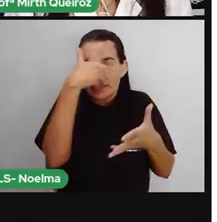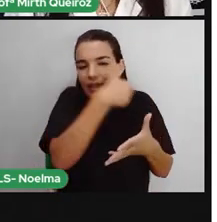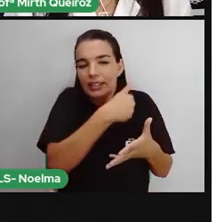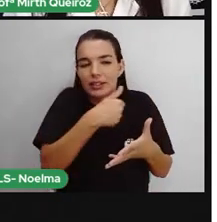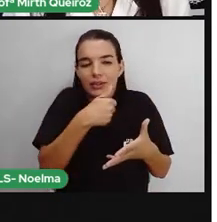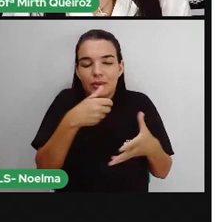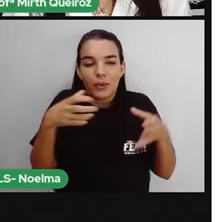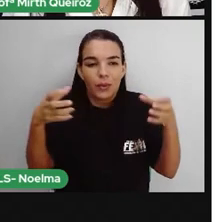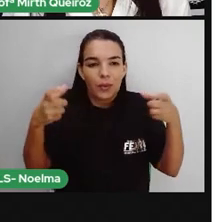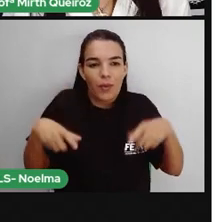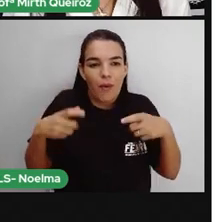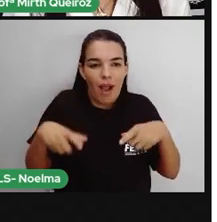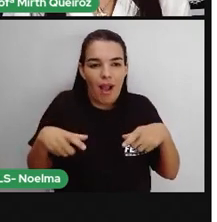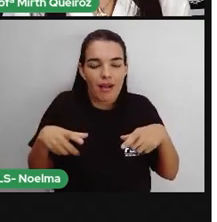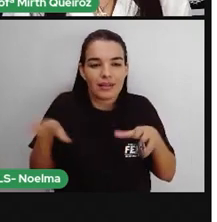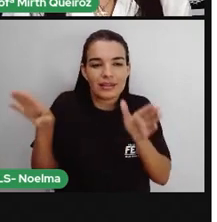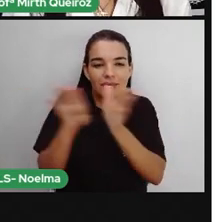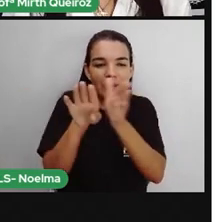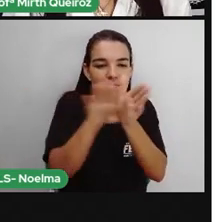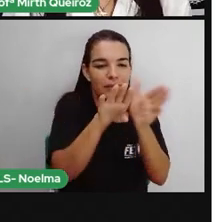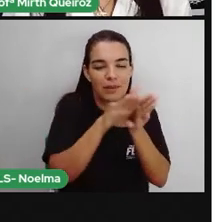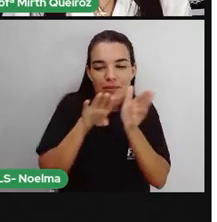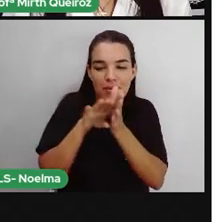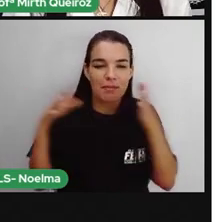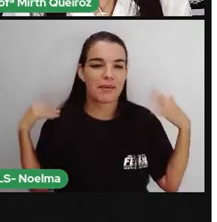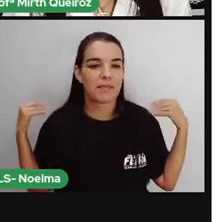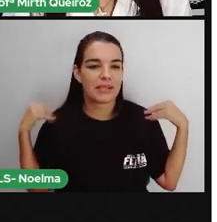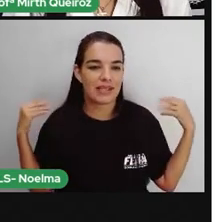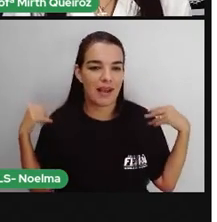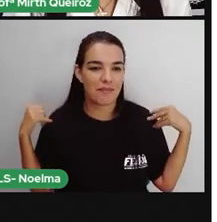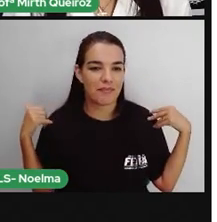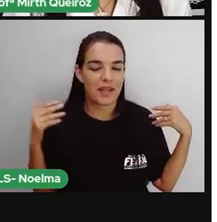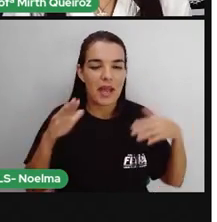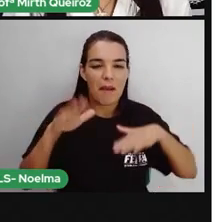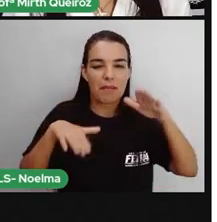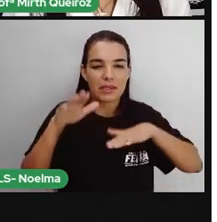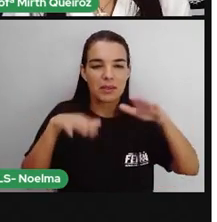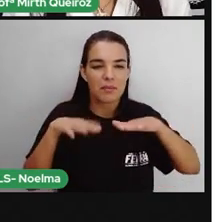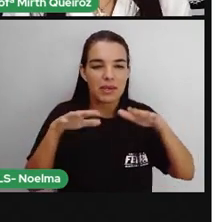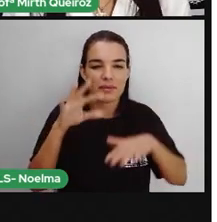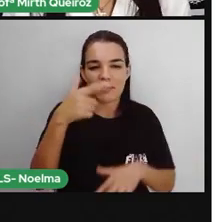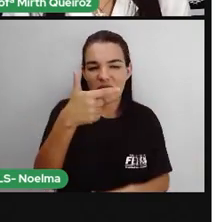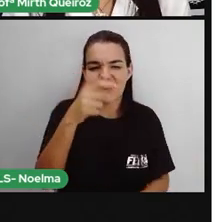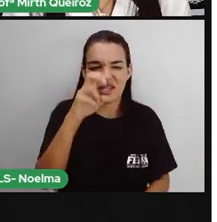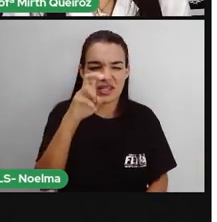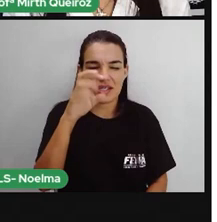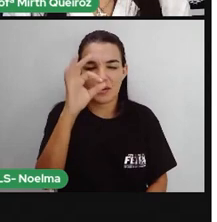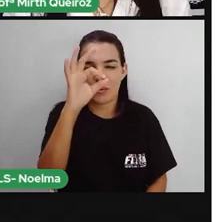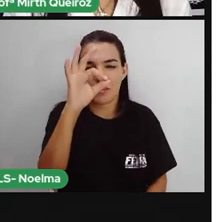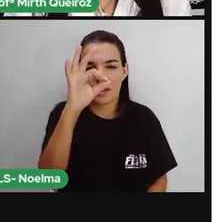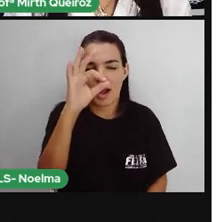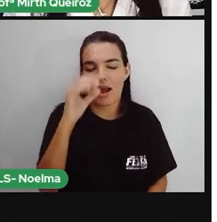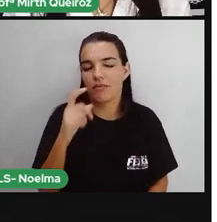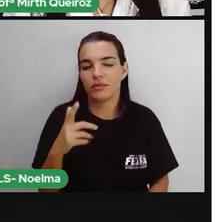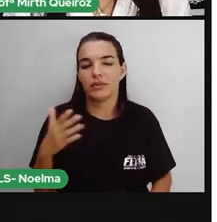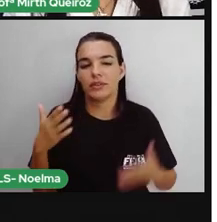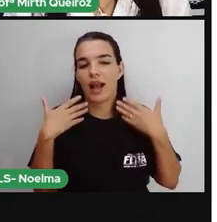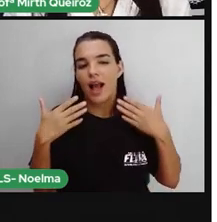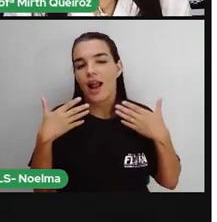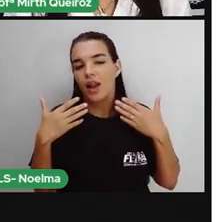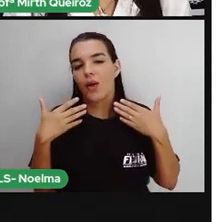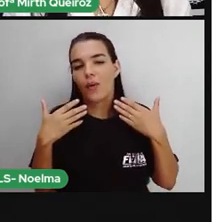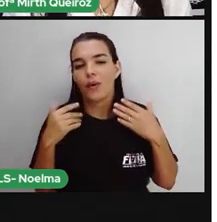brasileiros, quanto os estrangeiros. A temperatura amena está aí entre 20 graus Celsius e 25